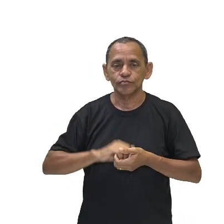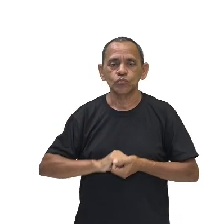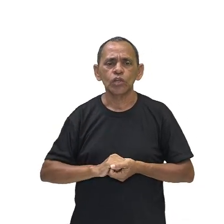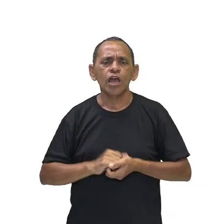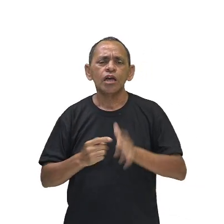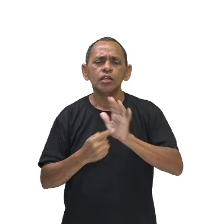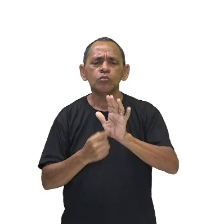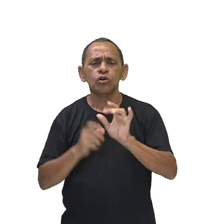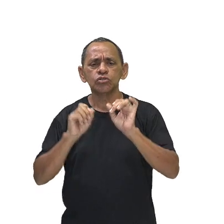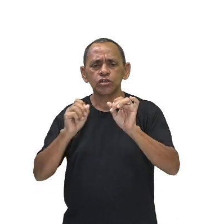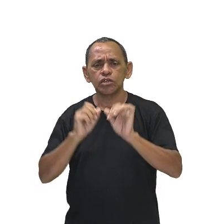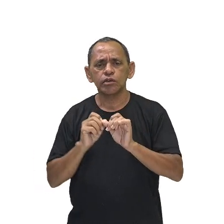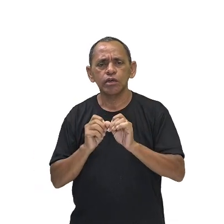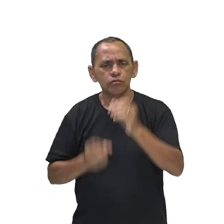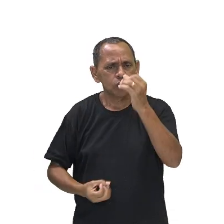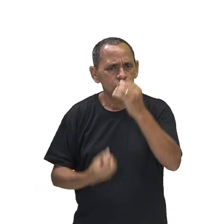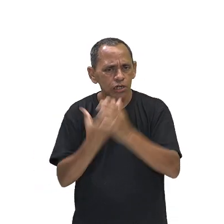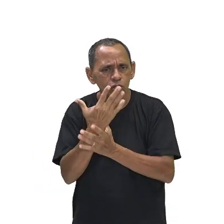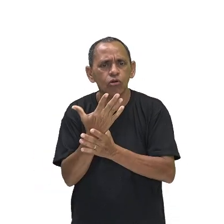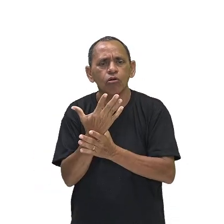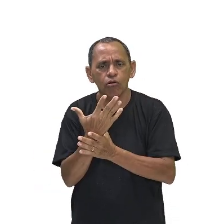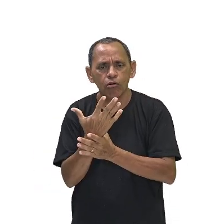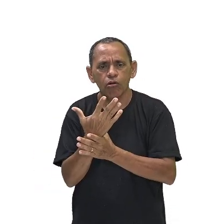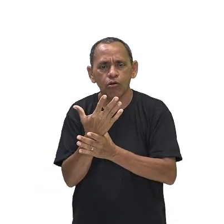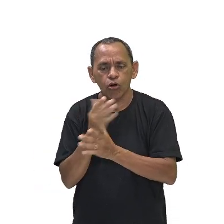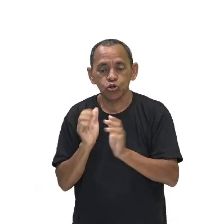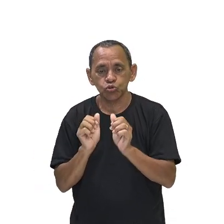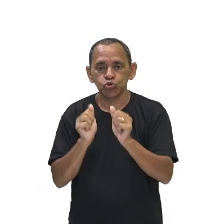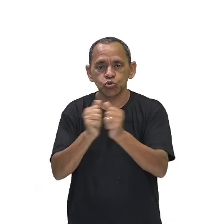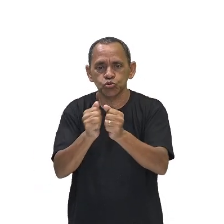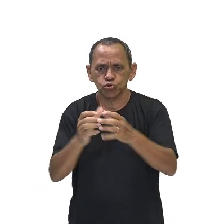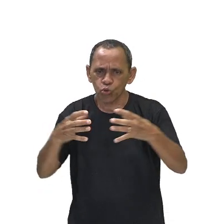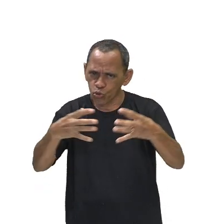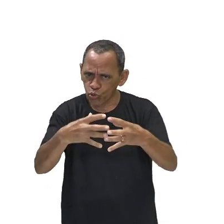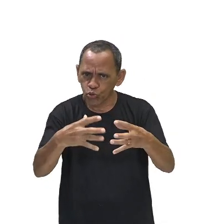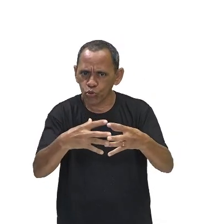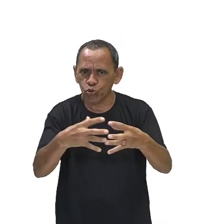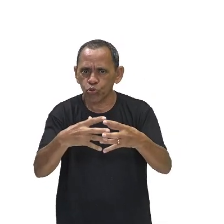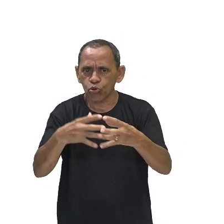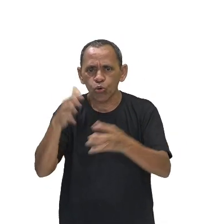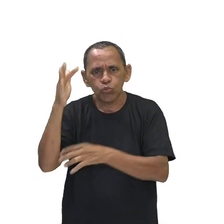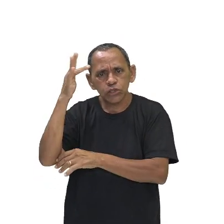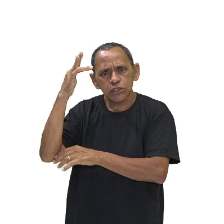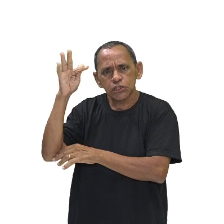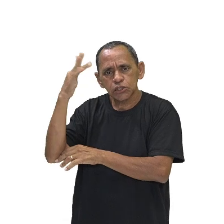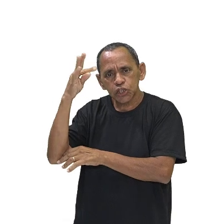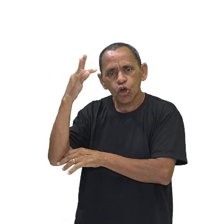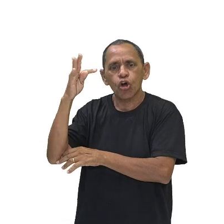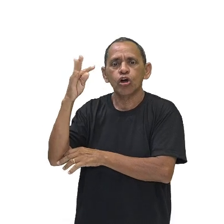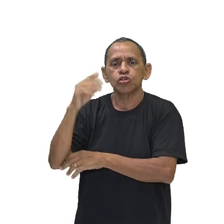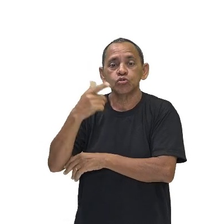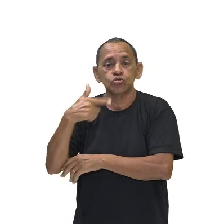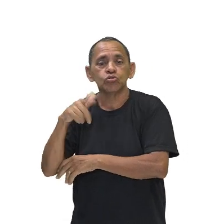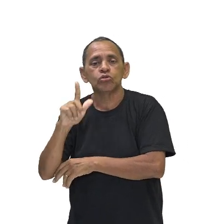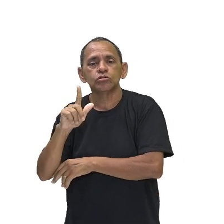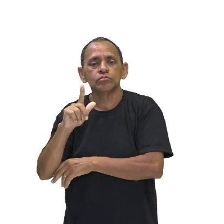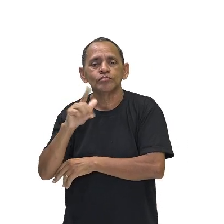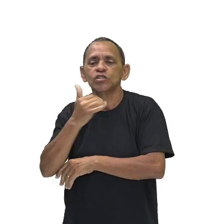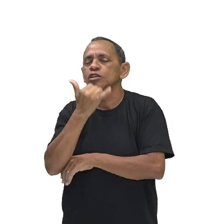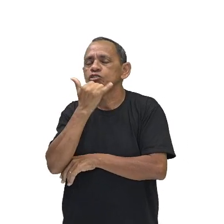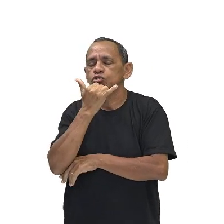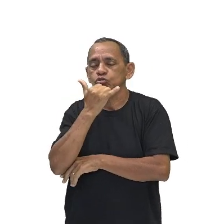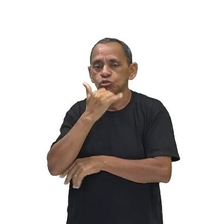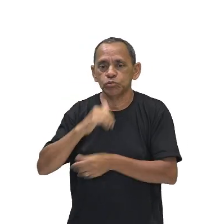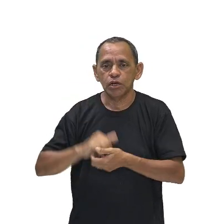Ele fundou, Max Weber fundou juntamente com outros teóricos, não, desculpa, aqui é ele só, né?